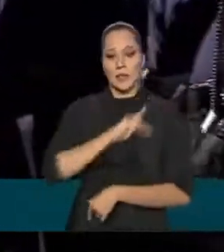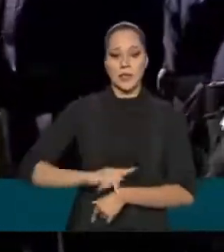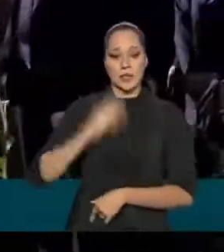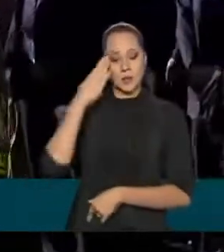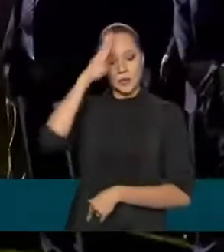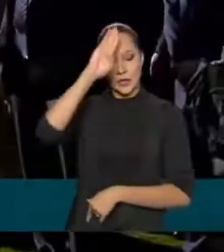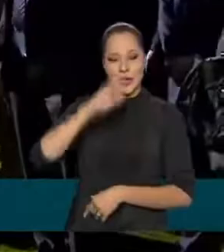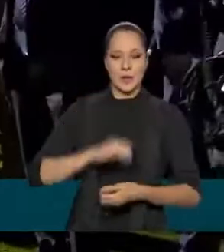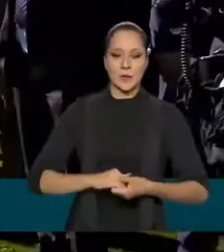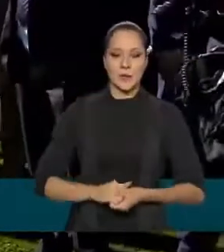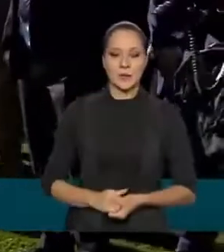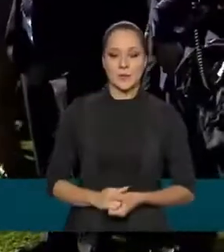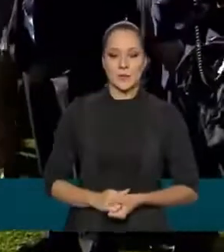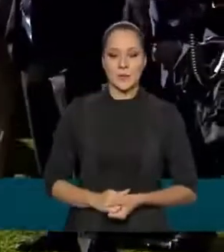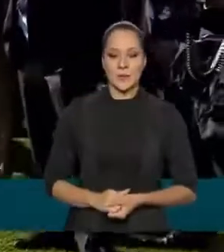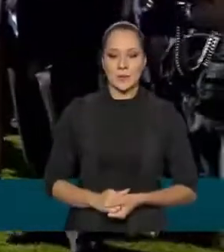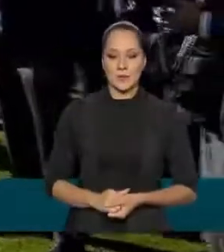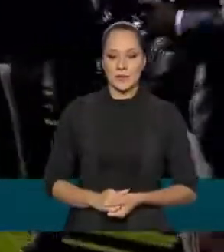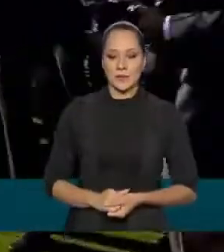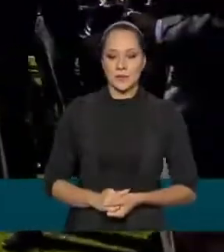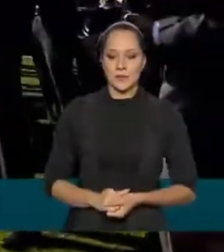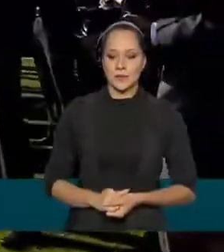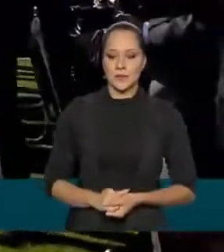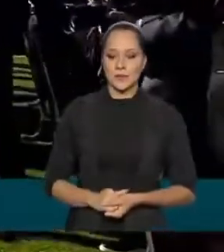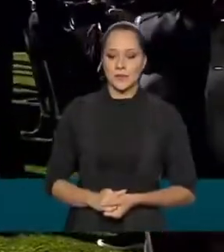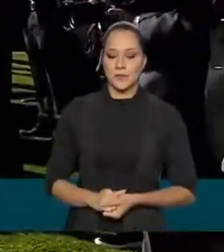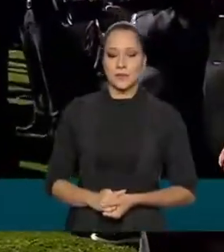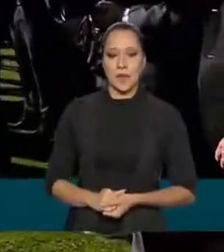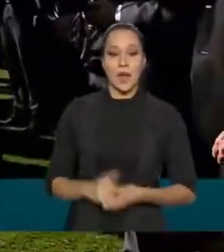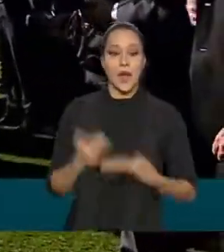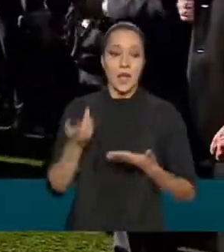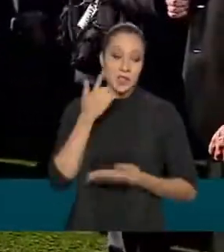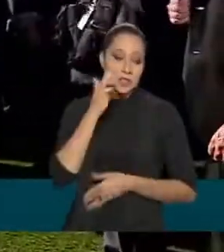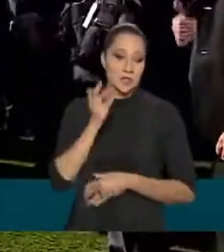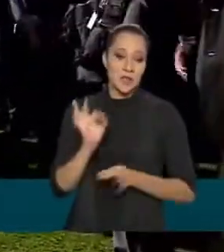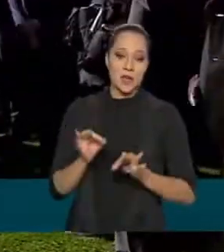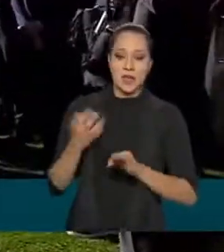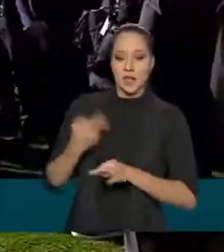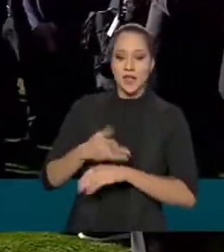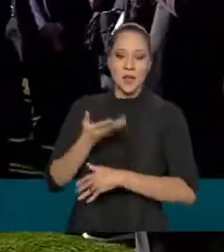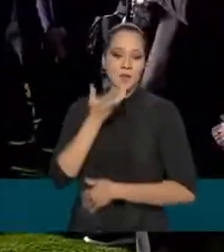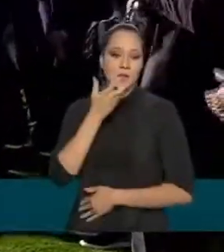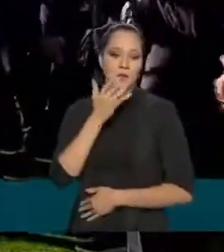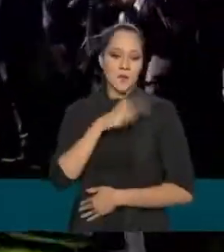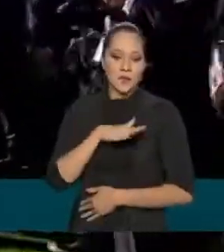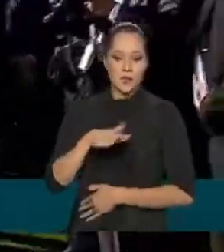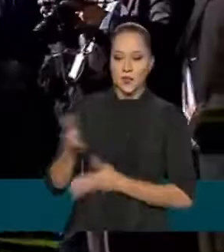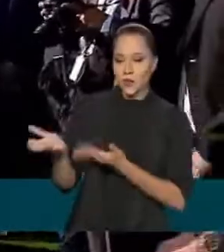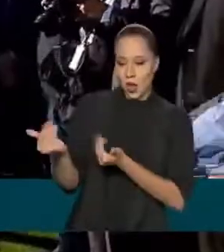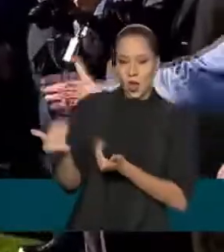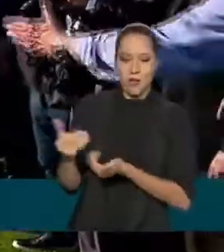Jair Bolsonaro ao estádio, à Arena Condá. Aí a gente vê, portanto, os garotos da base,